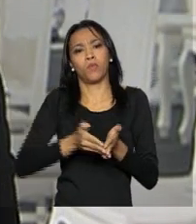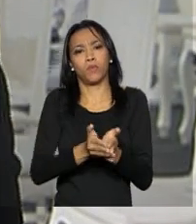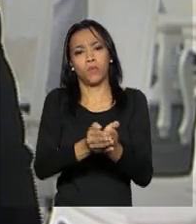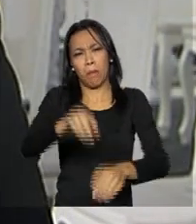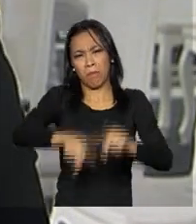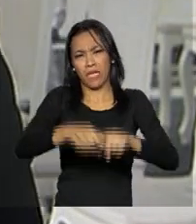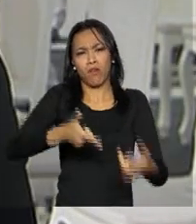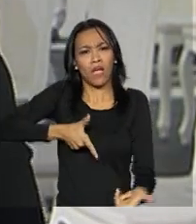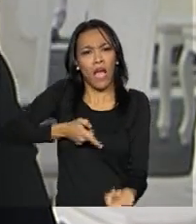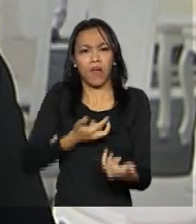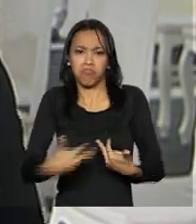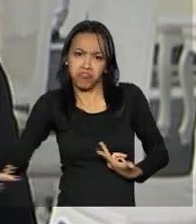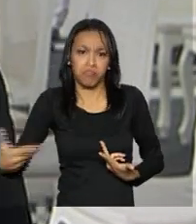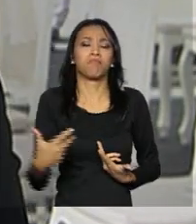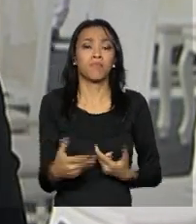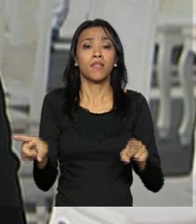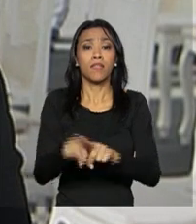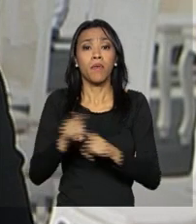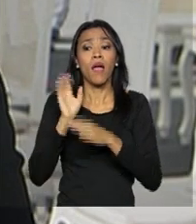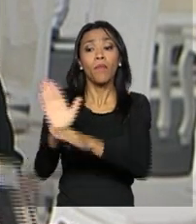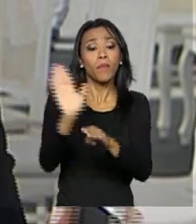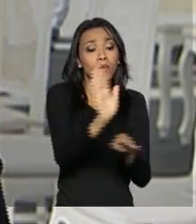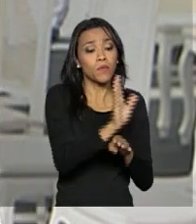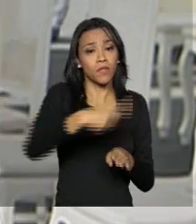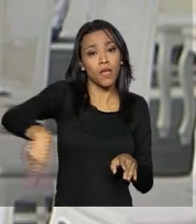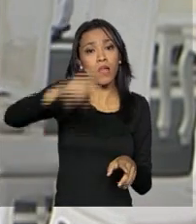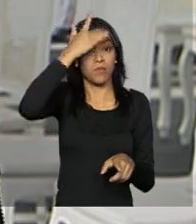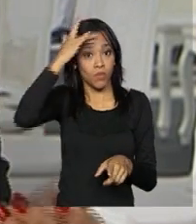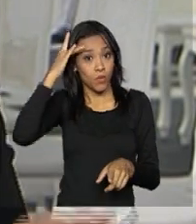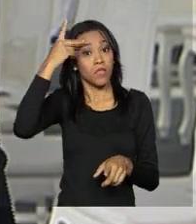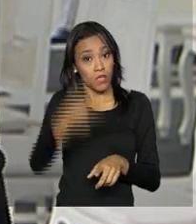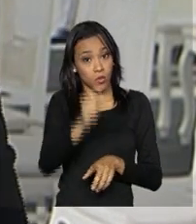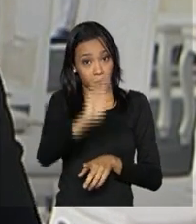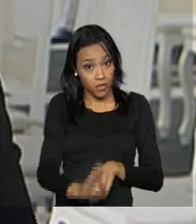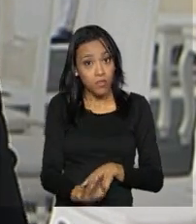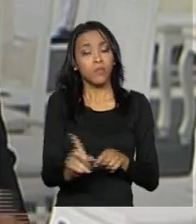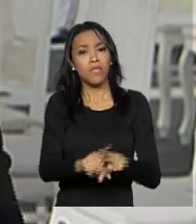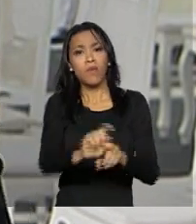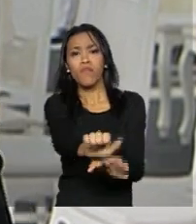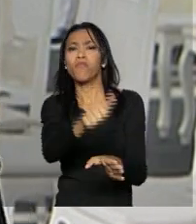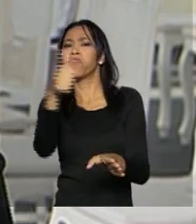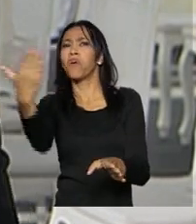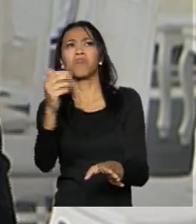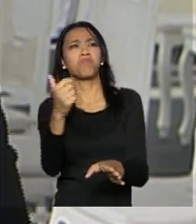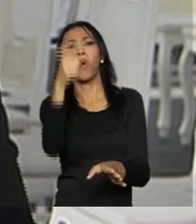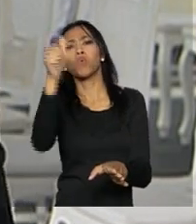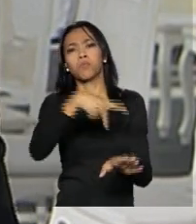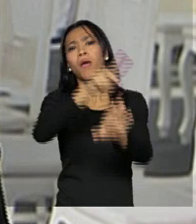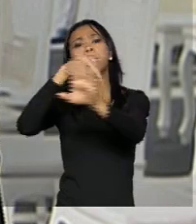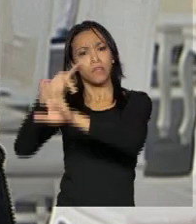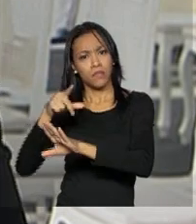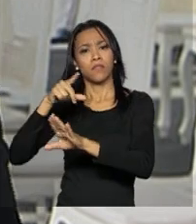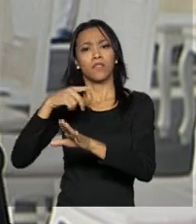equipamentos, e para prestar assistência humanitária, tanto no território brasileiro, quanto no território de outros países com os quais o